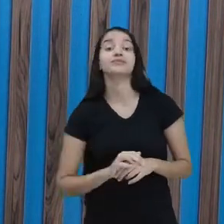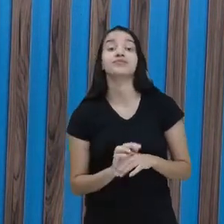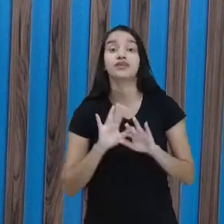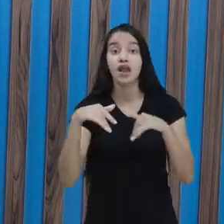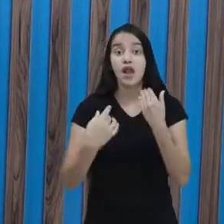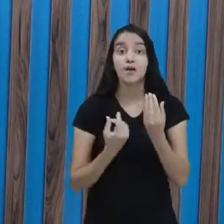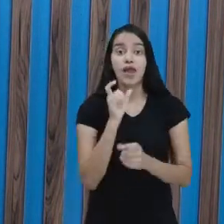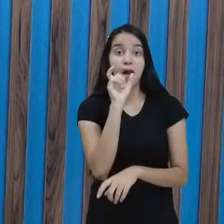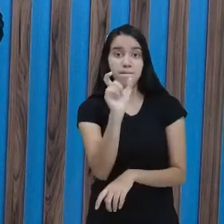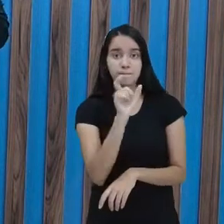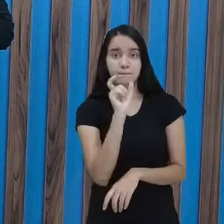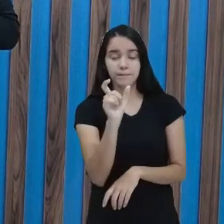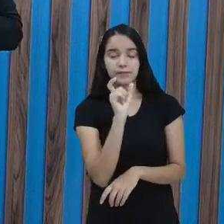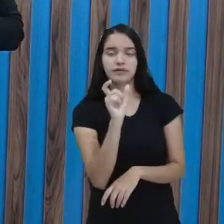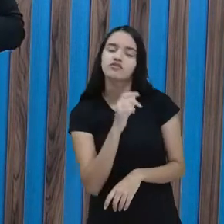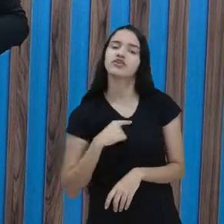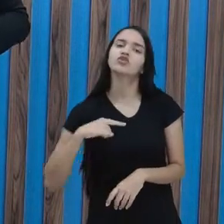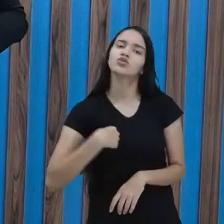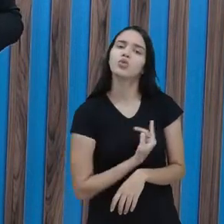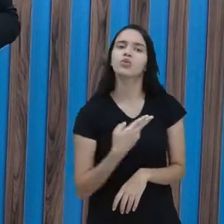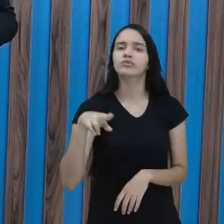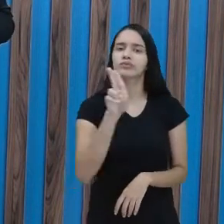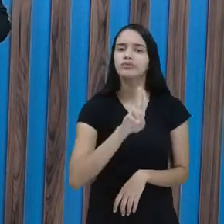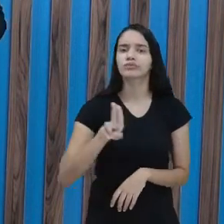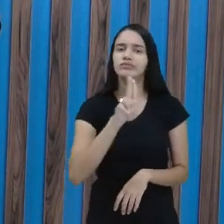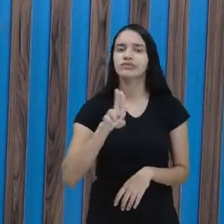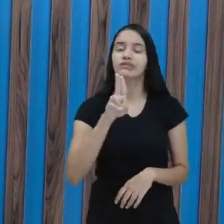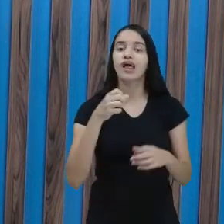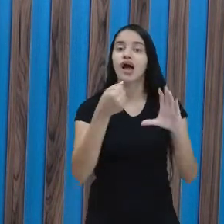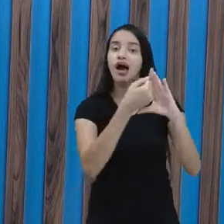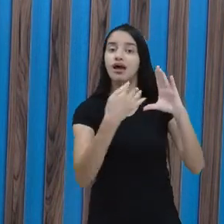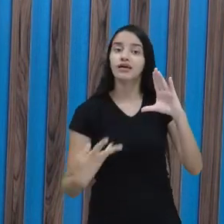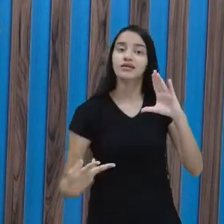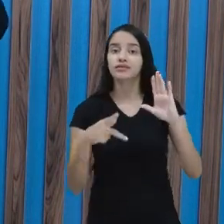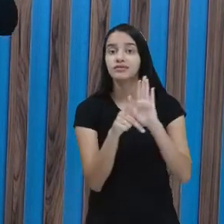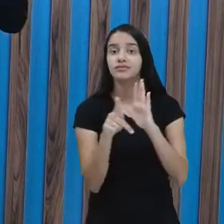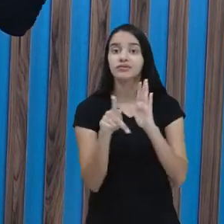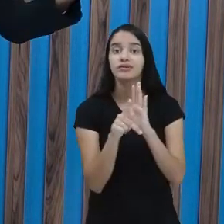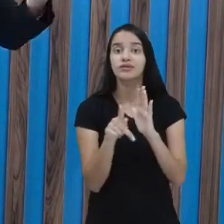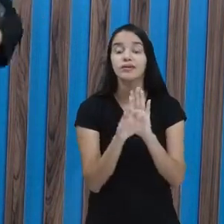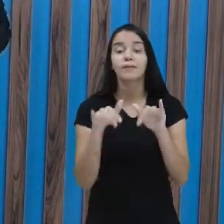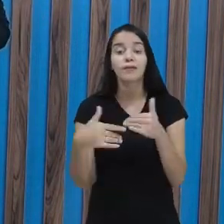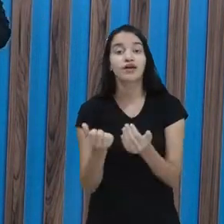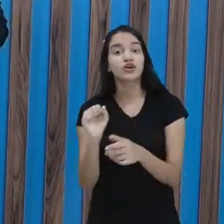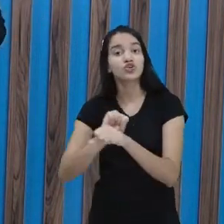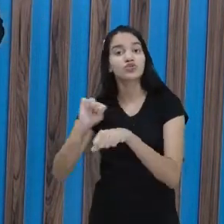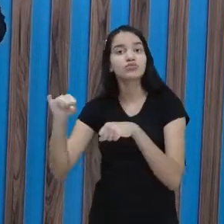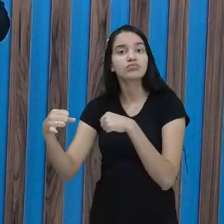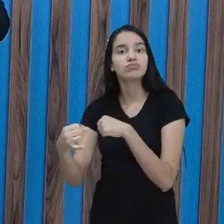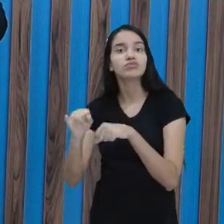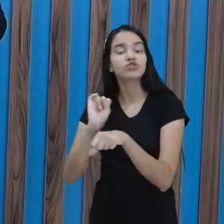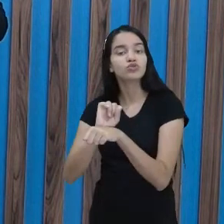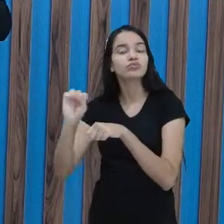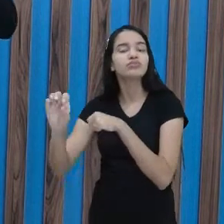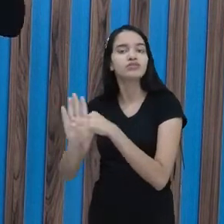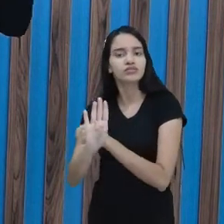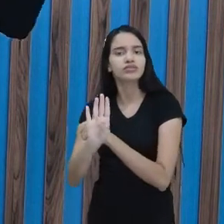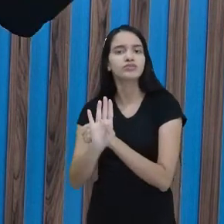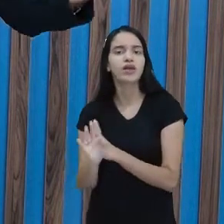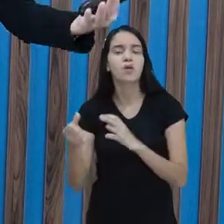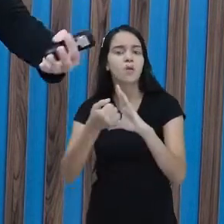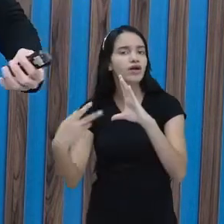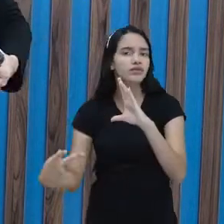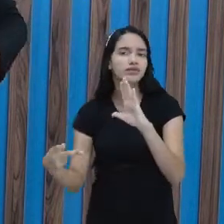do que aquela palavrinha que usamos para caracterizar esse substantivo. Para dar uma